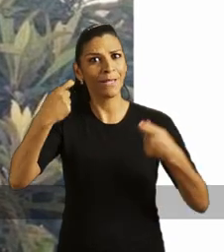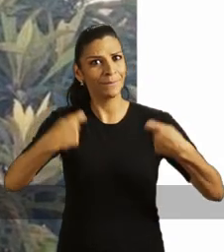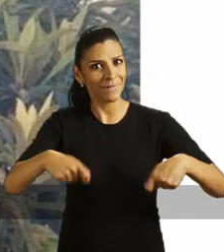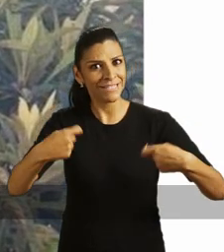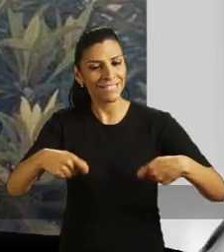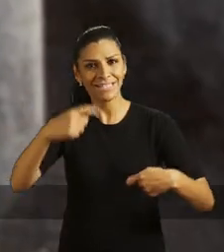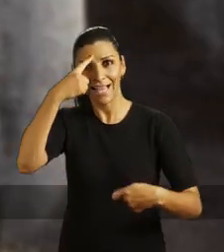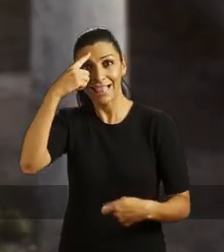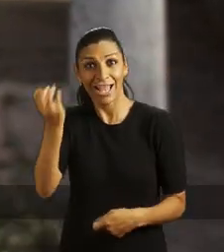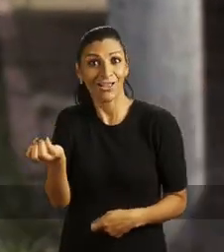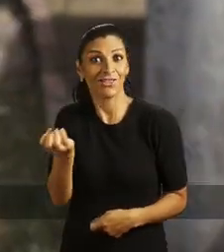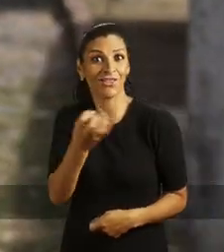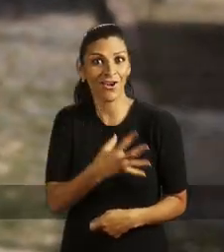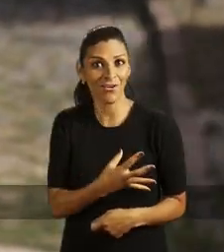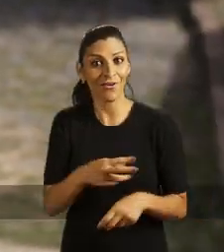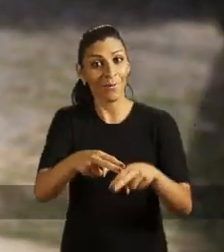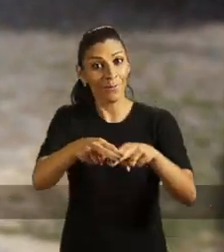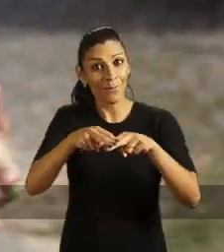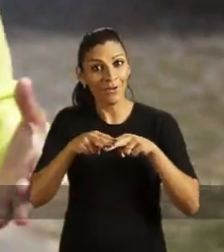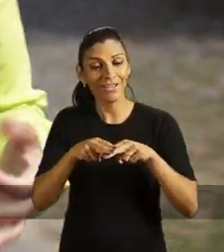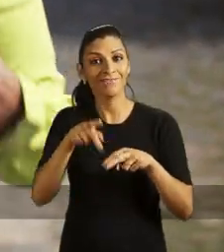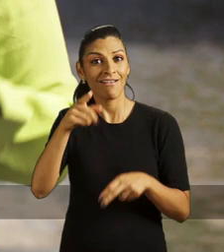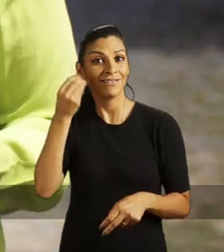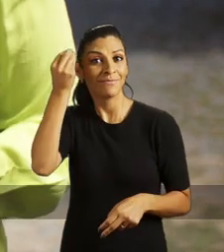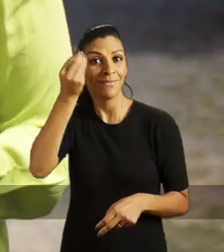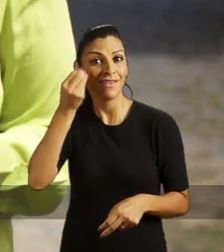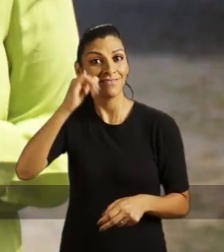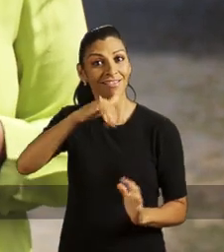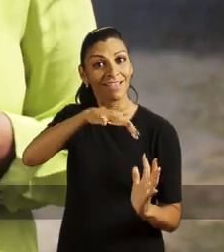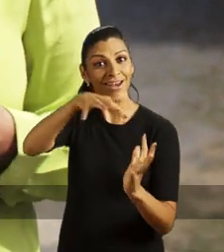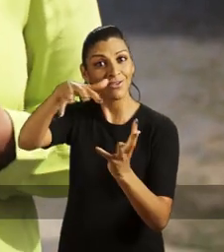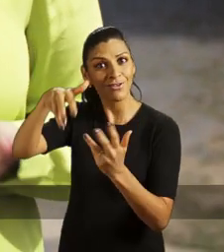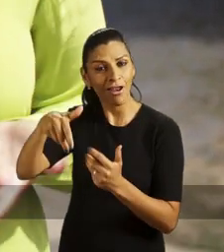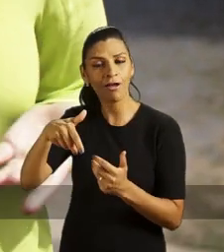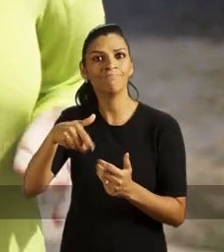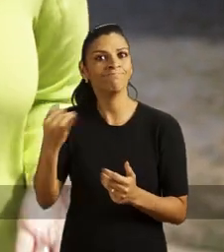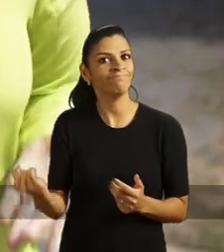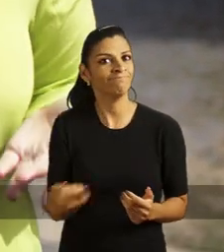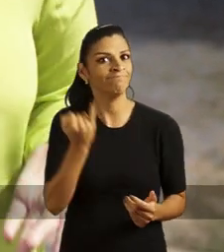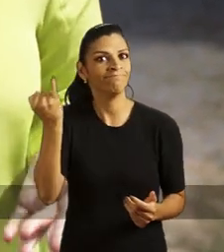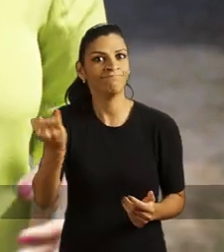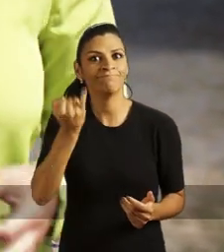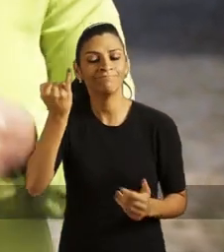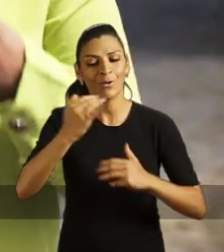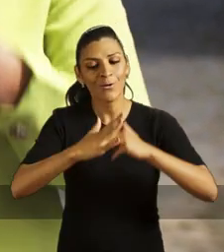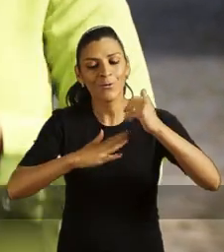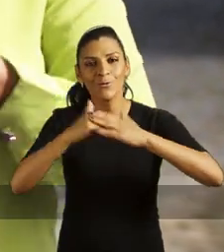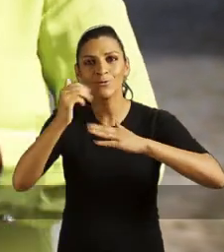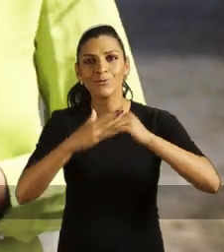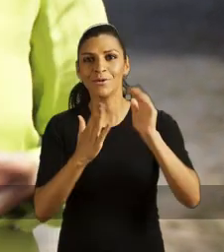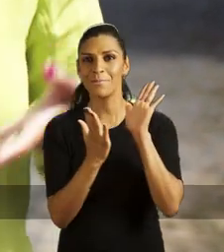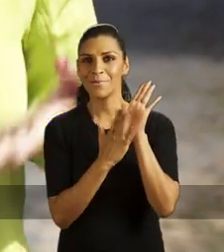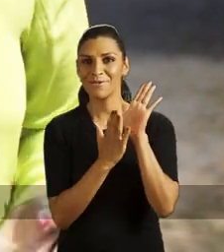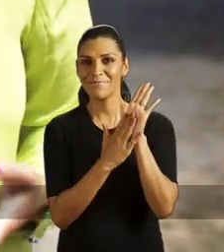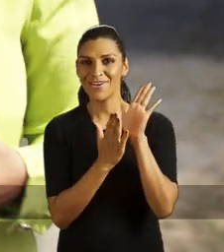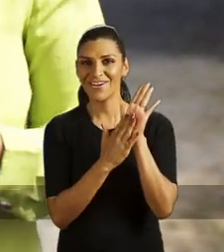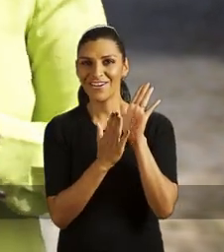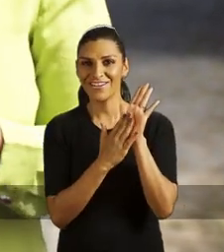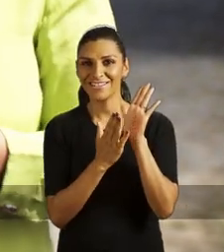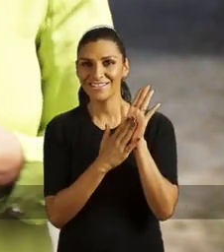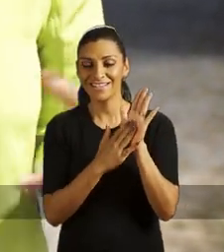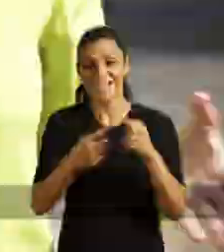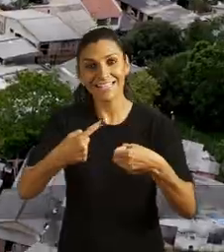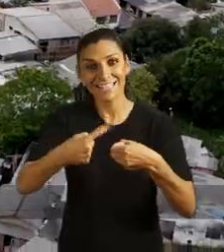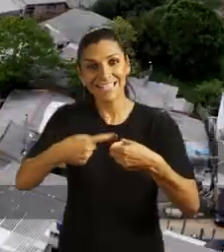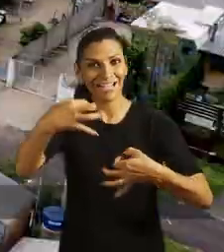Porto Alegre precisa de ideias novas. Por isso, essa experiência internacional foi muito importante para construir nossas